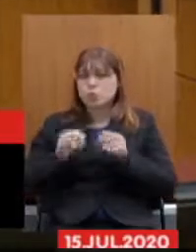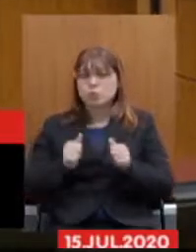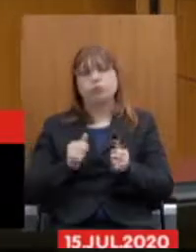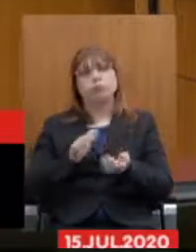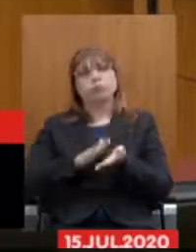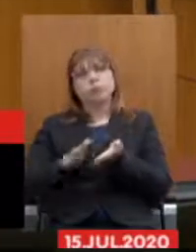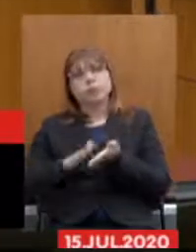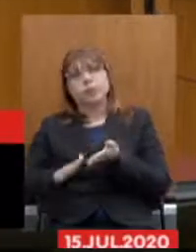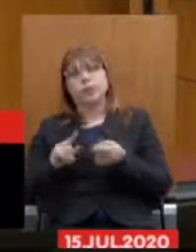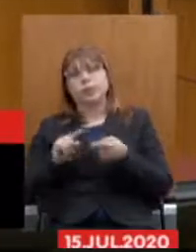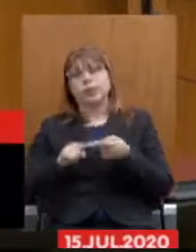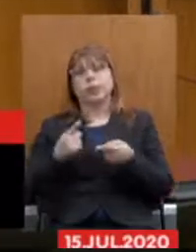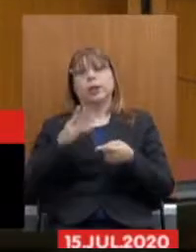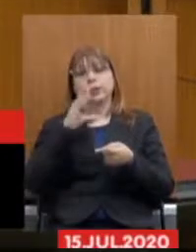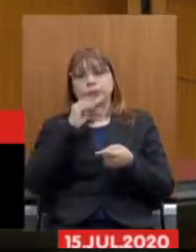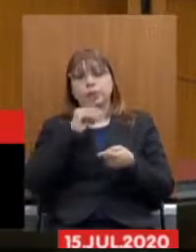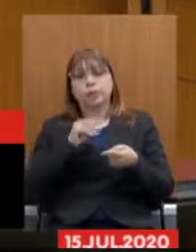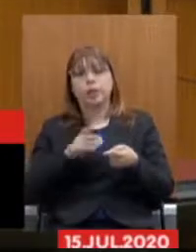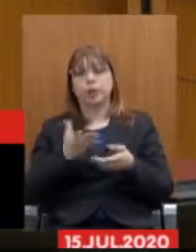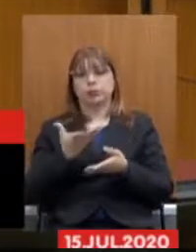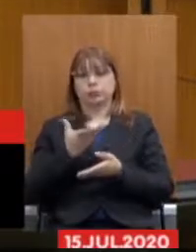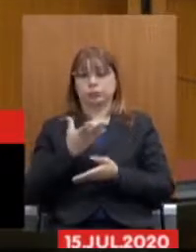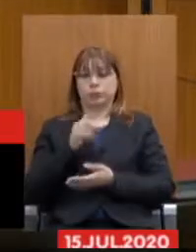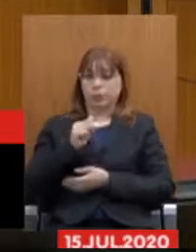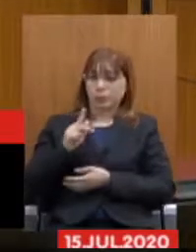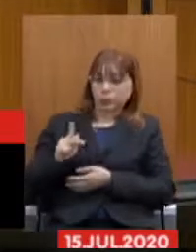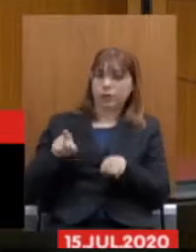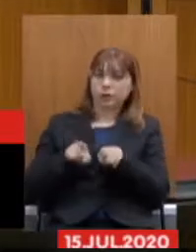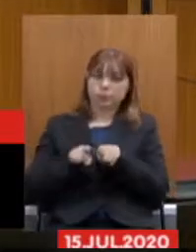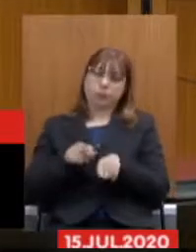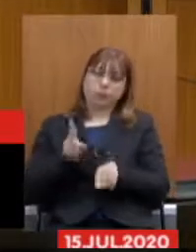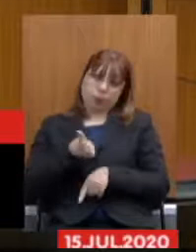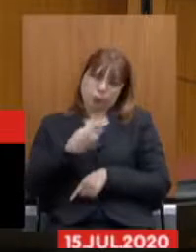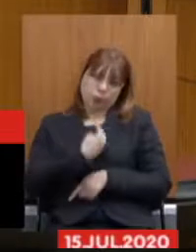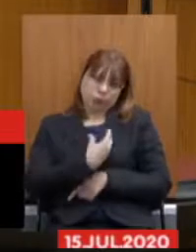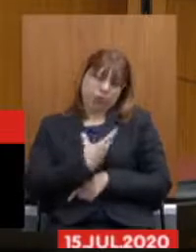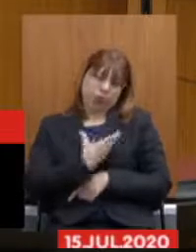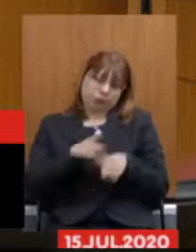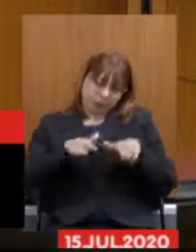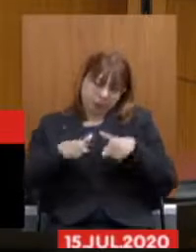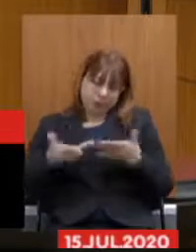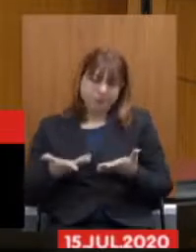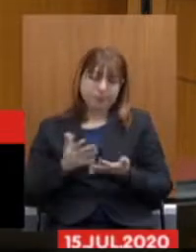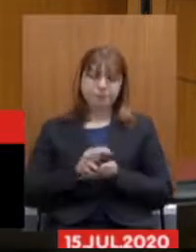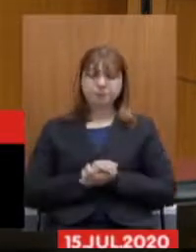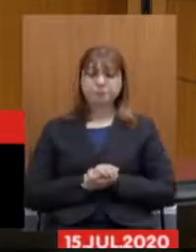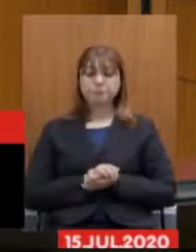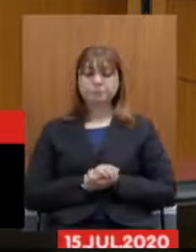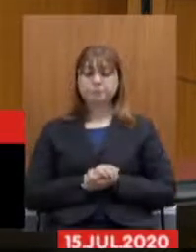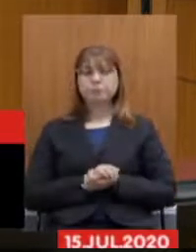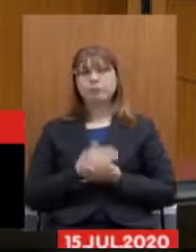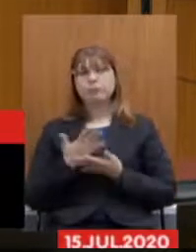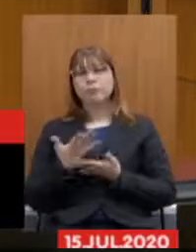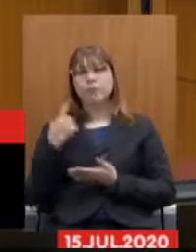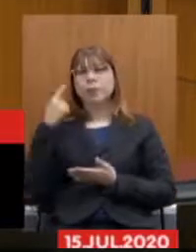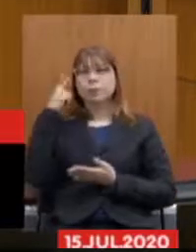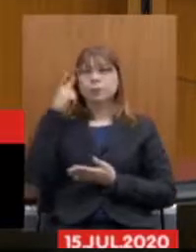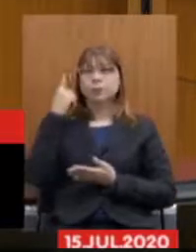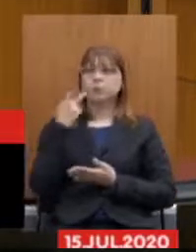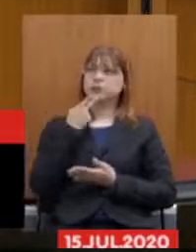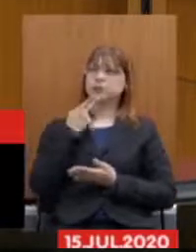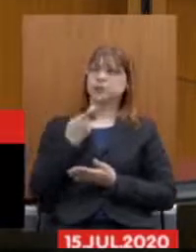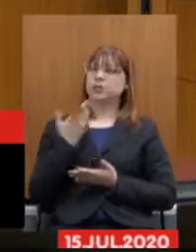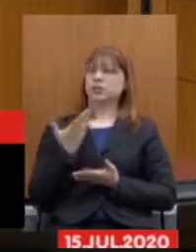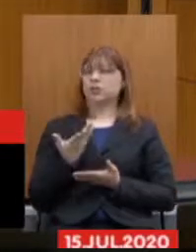servidores ativos e inativos. Então, quando a gente ouve se falar